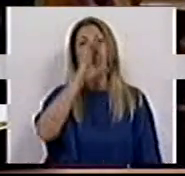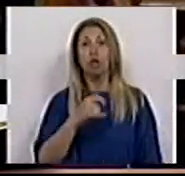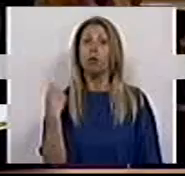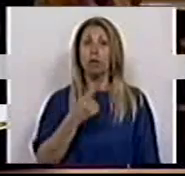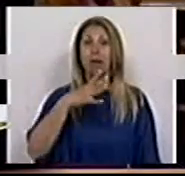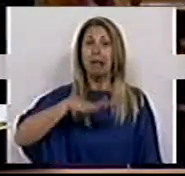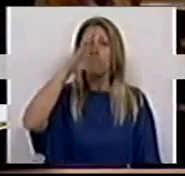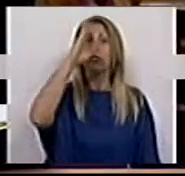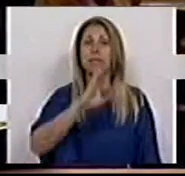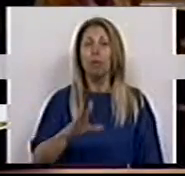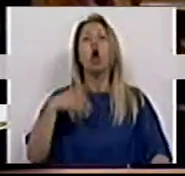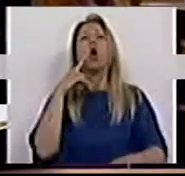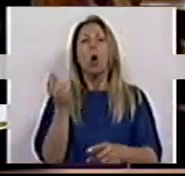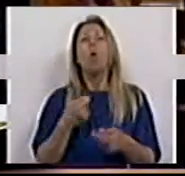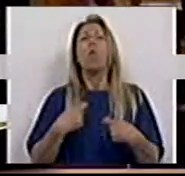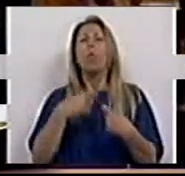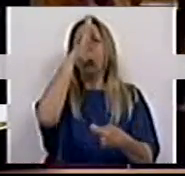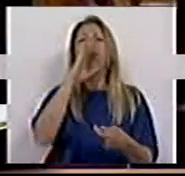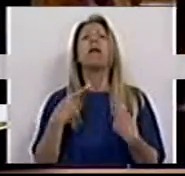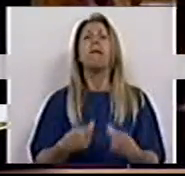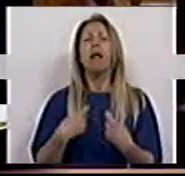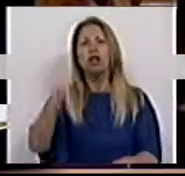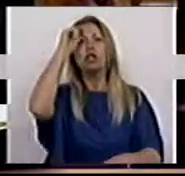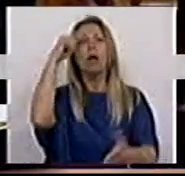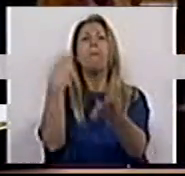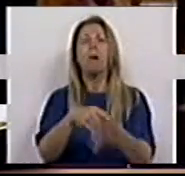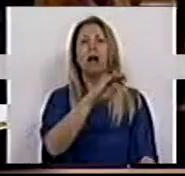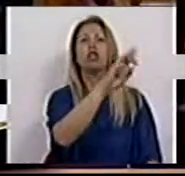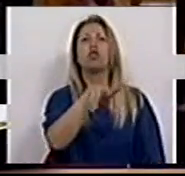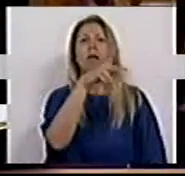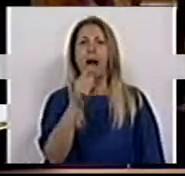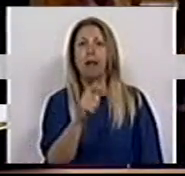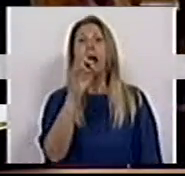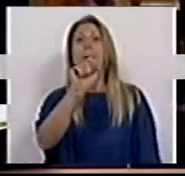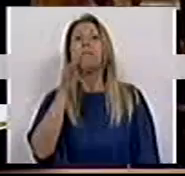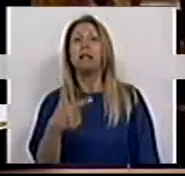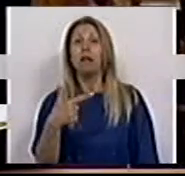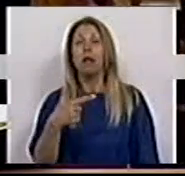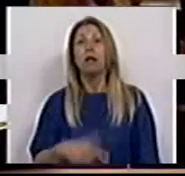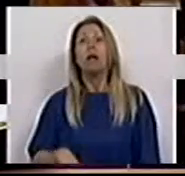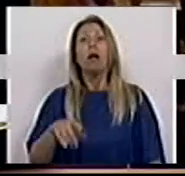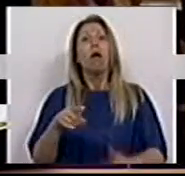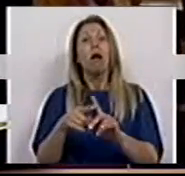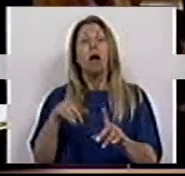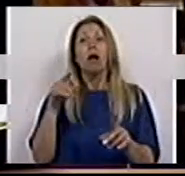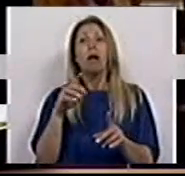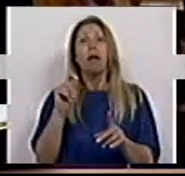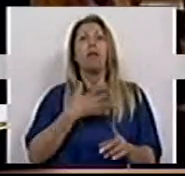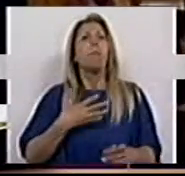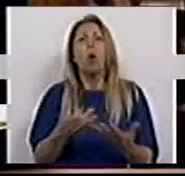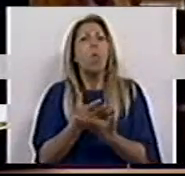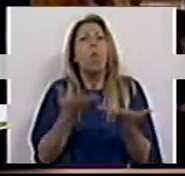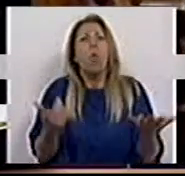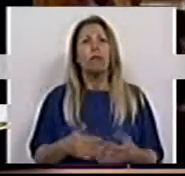pagar estágios a SONAI, a EDP, a APT, ao BCP, quanto é que o Governo gasta a pagar estágios